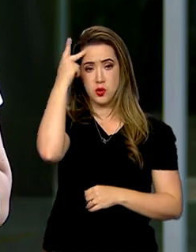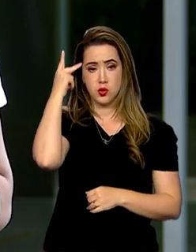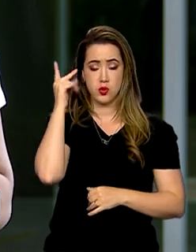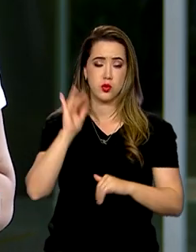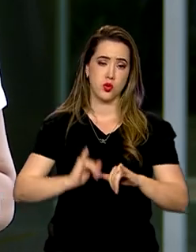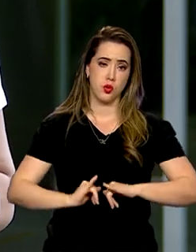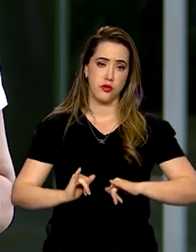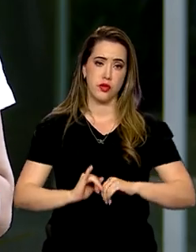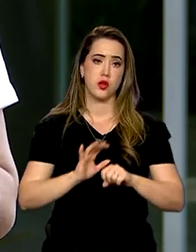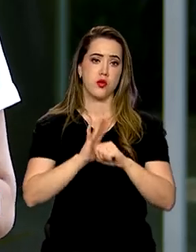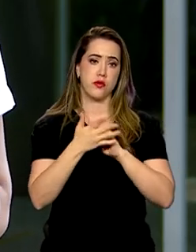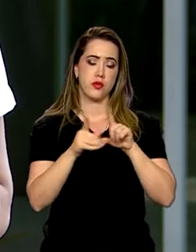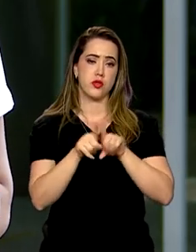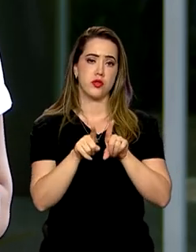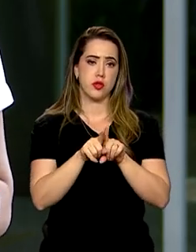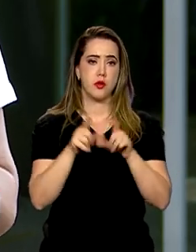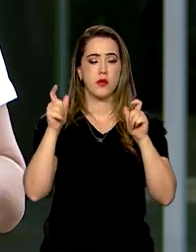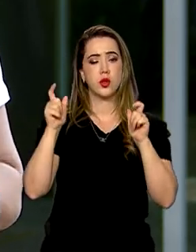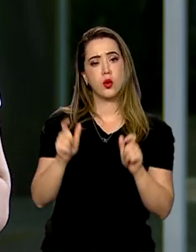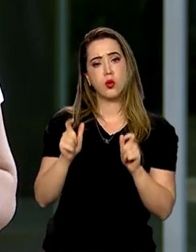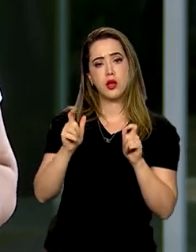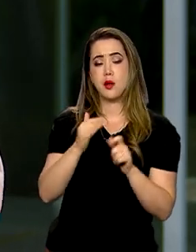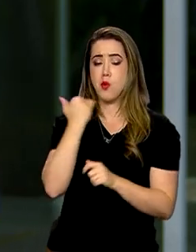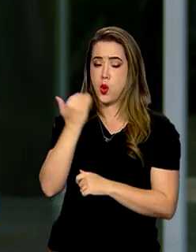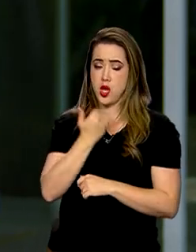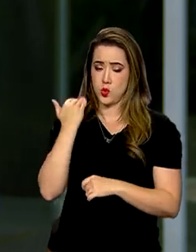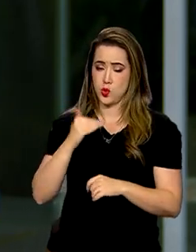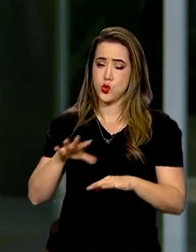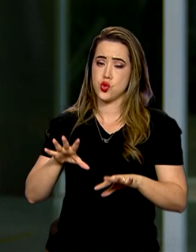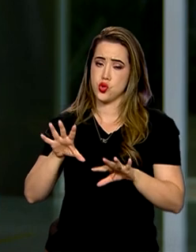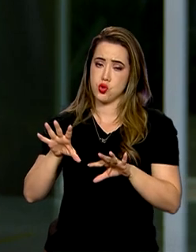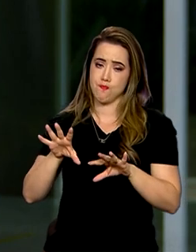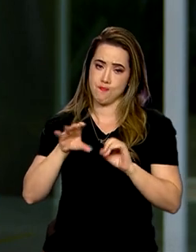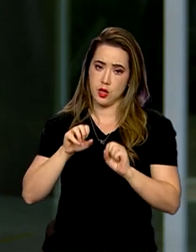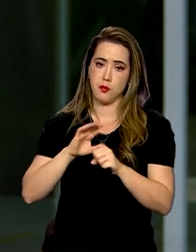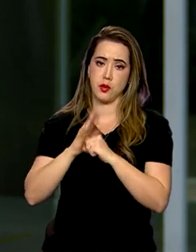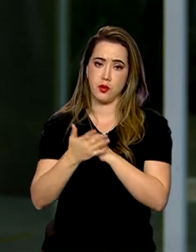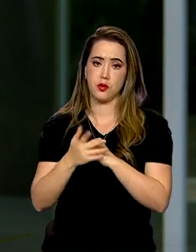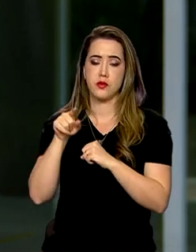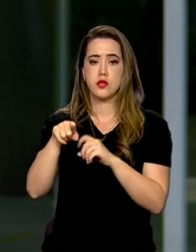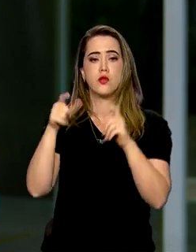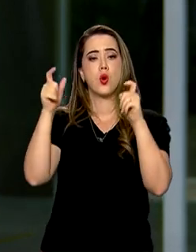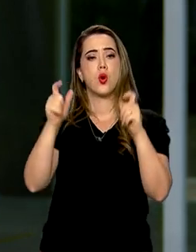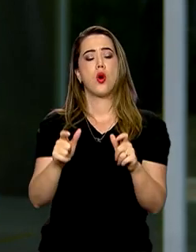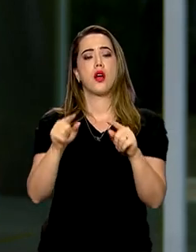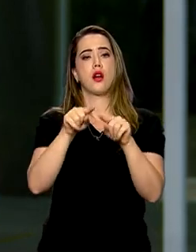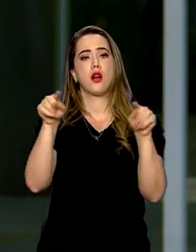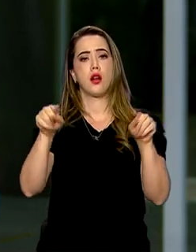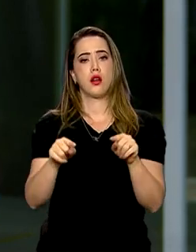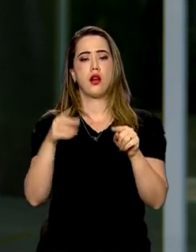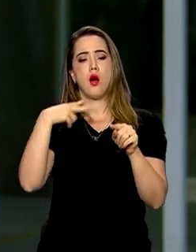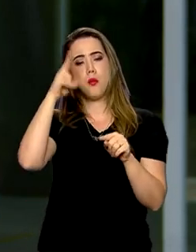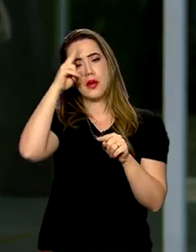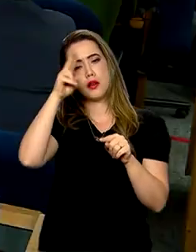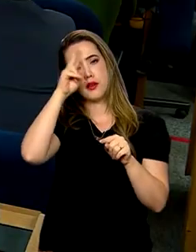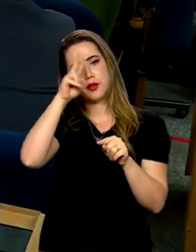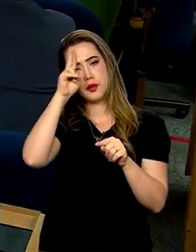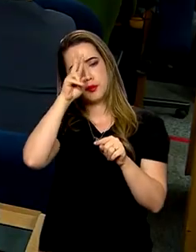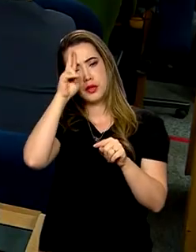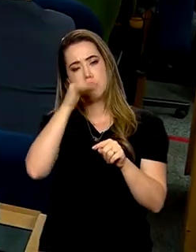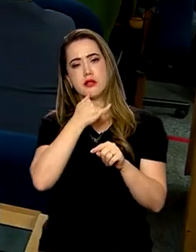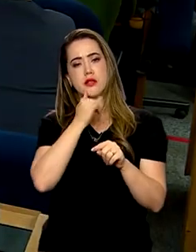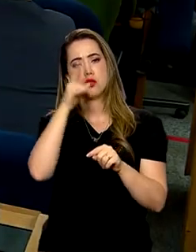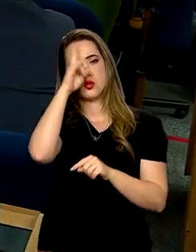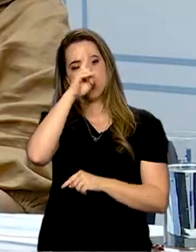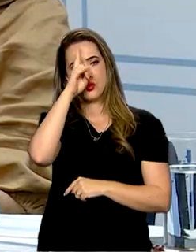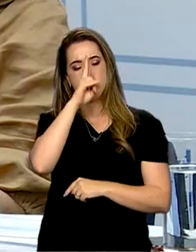também vão ganhar um memorial para relembrar a tragédia que tirou a vida de mais de 700 mil brasileiros. O